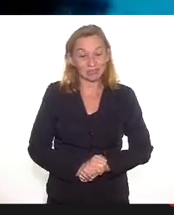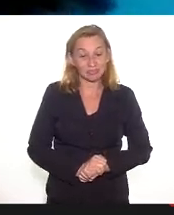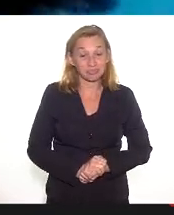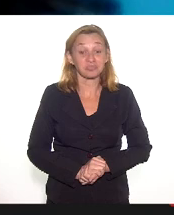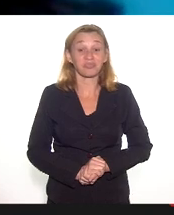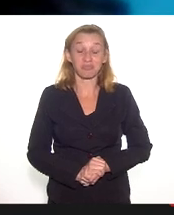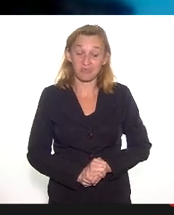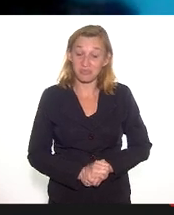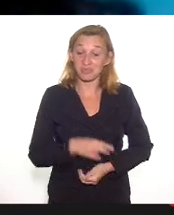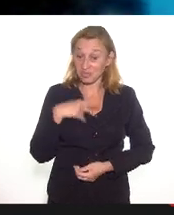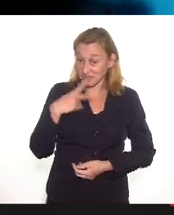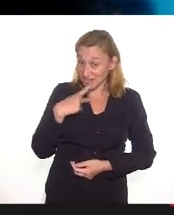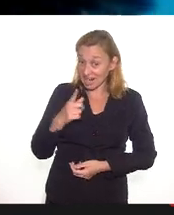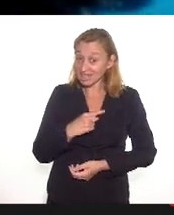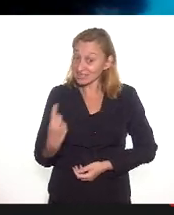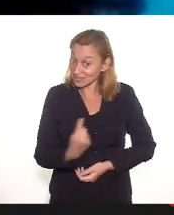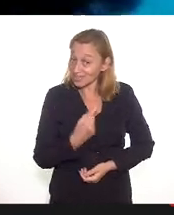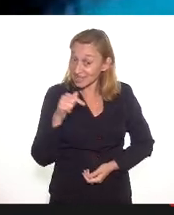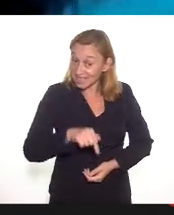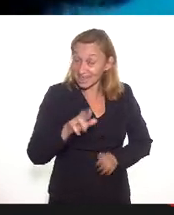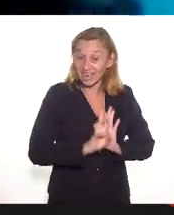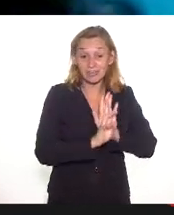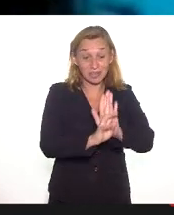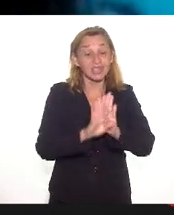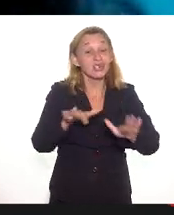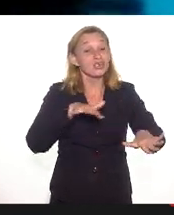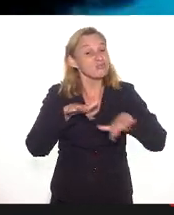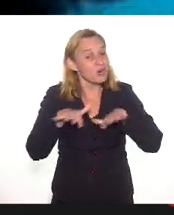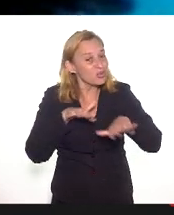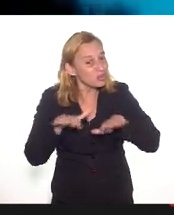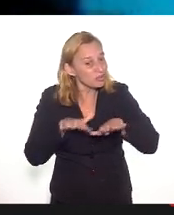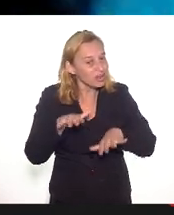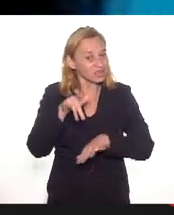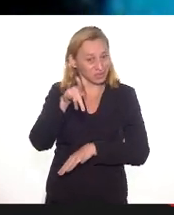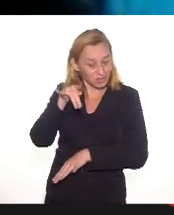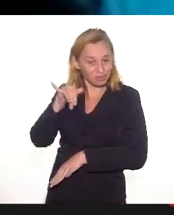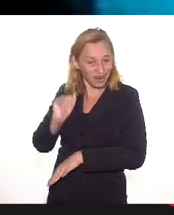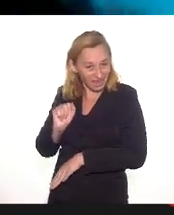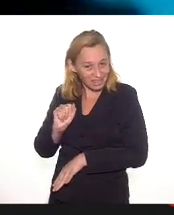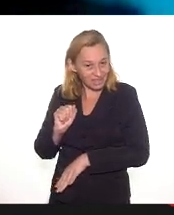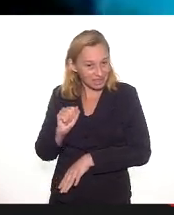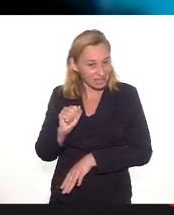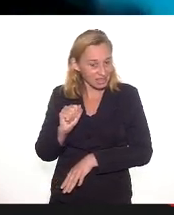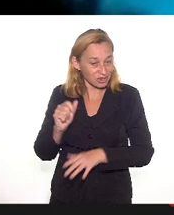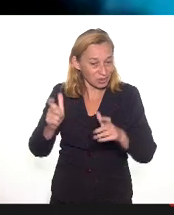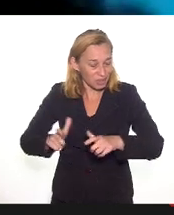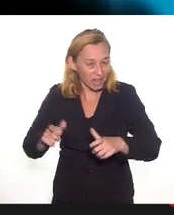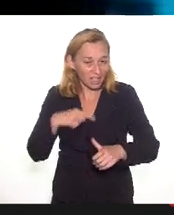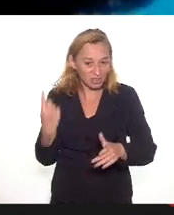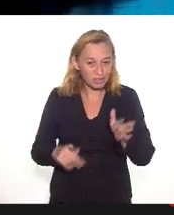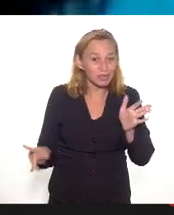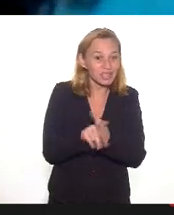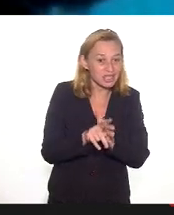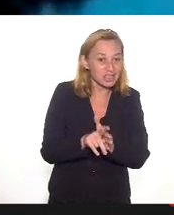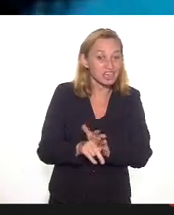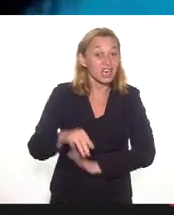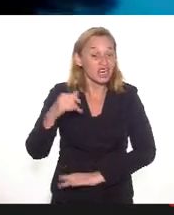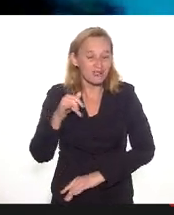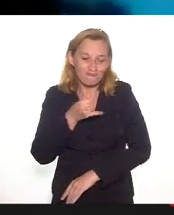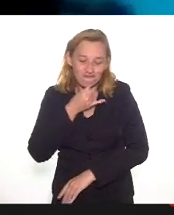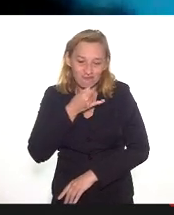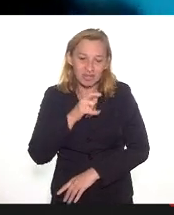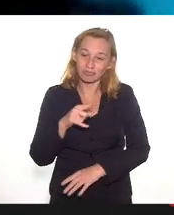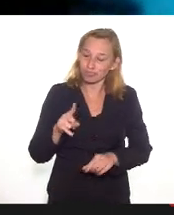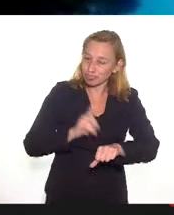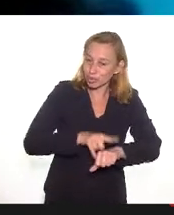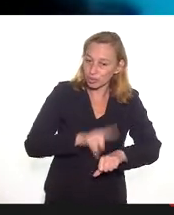inclusive frisar que estamos aqui representando os movimentos dos quais fazemos parte, porque infelizmente nós estamos num momento em que a gente